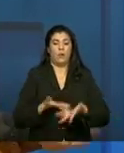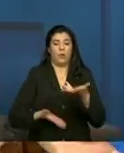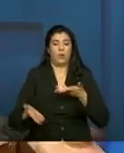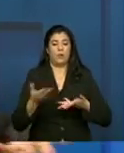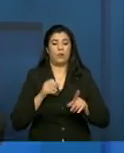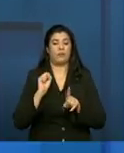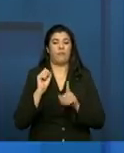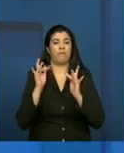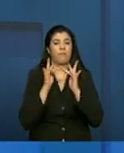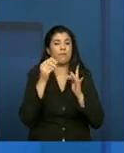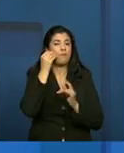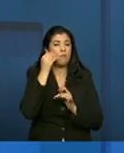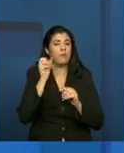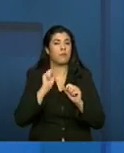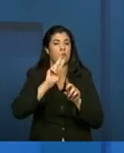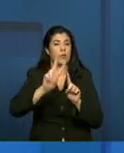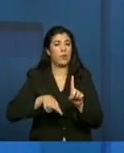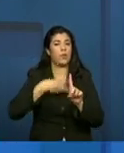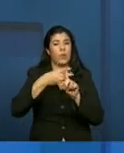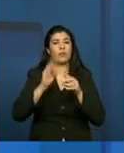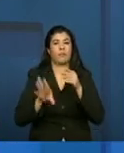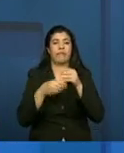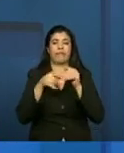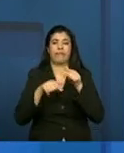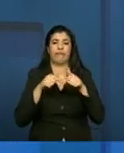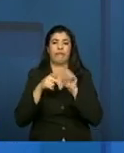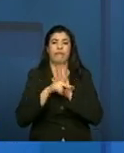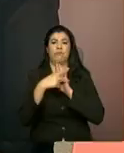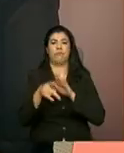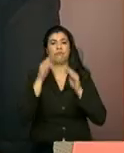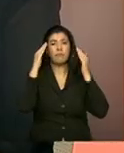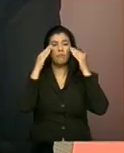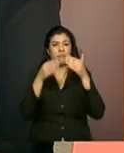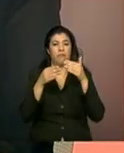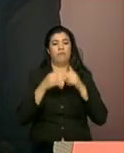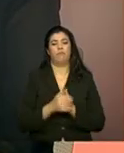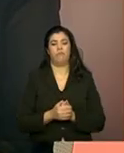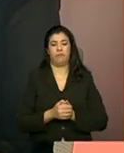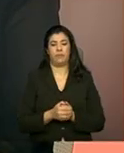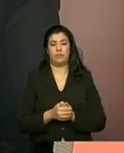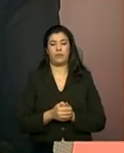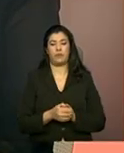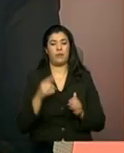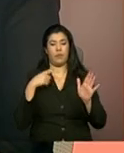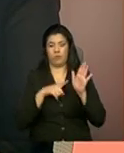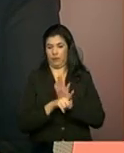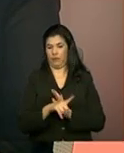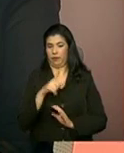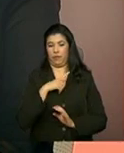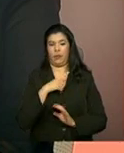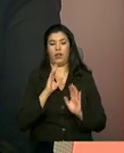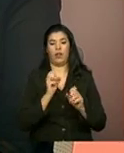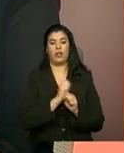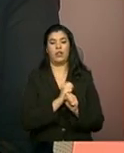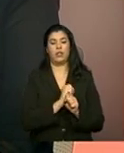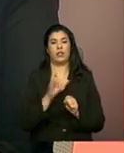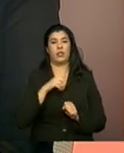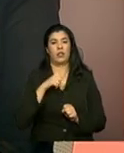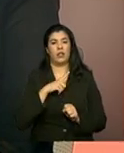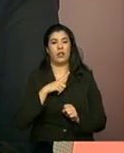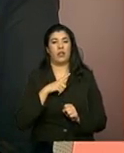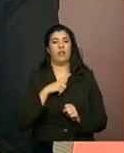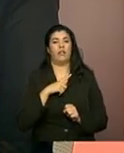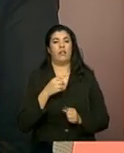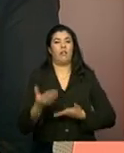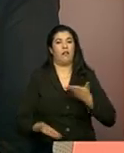o trabalho complementar para aquela pessoa em específico. Bom, Carolina, esse ano foi disponibilizado aos municípios que